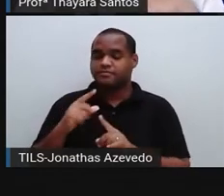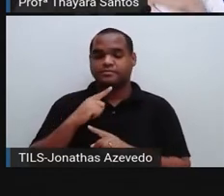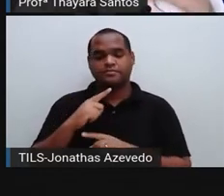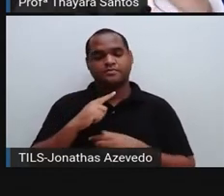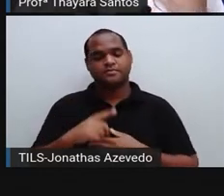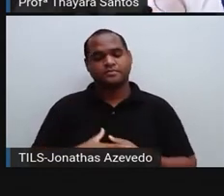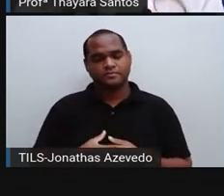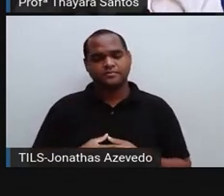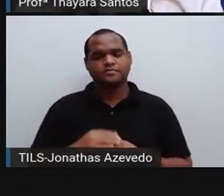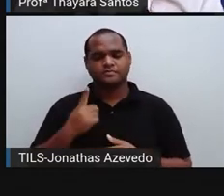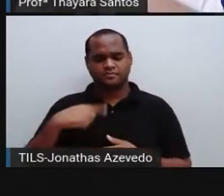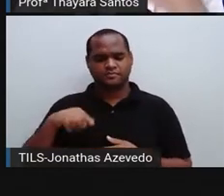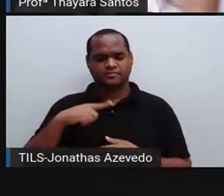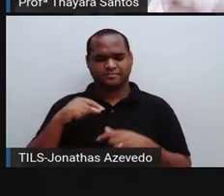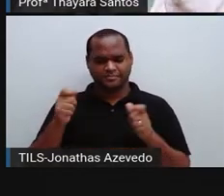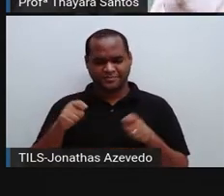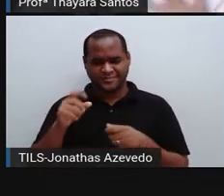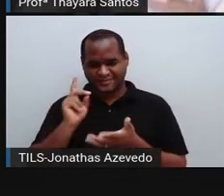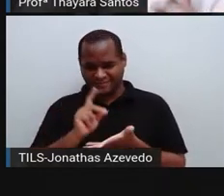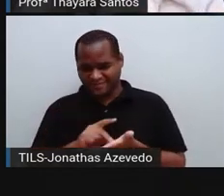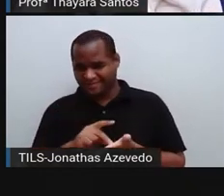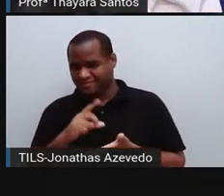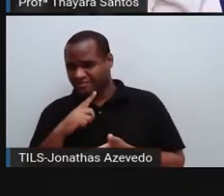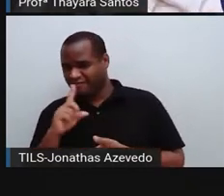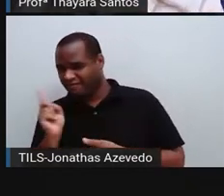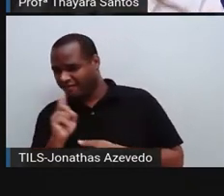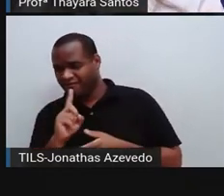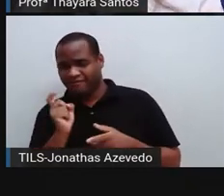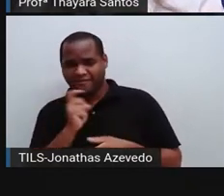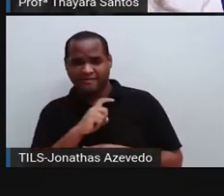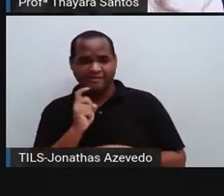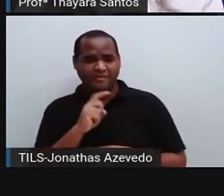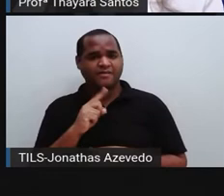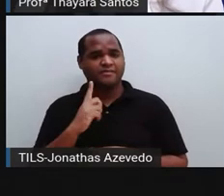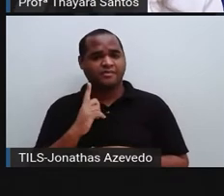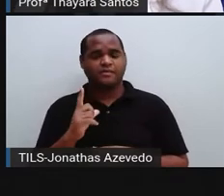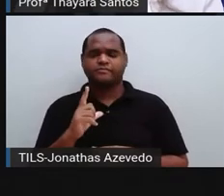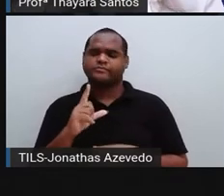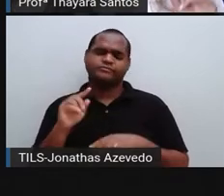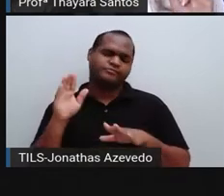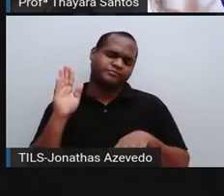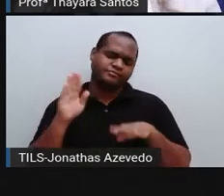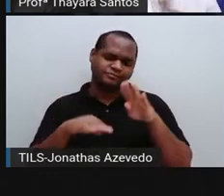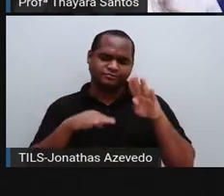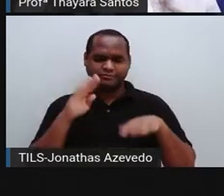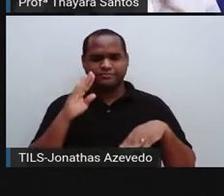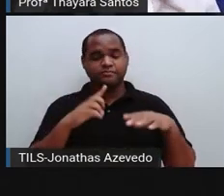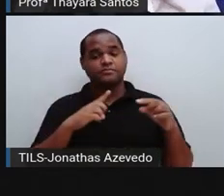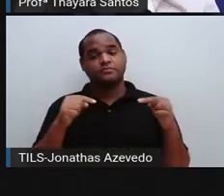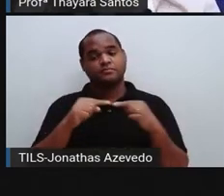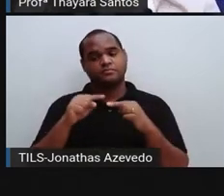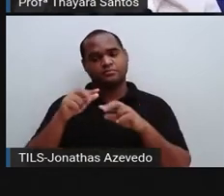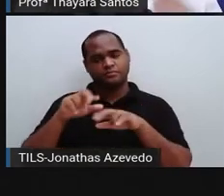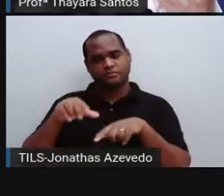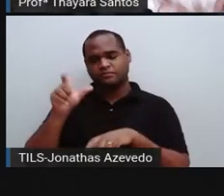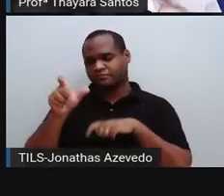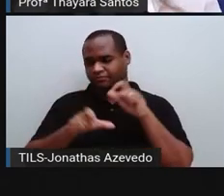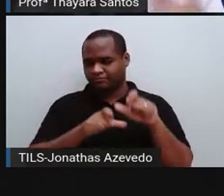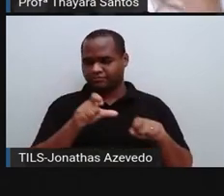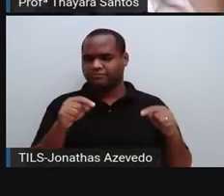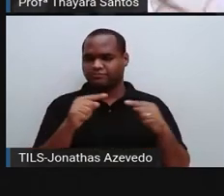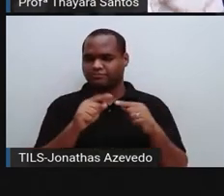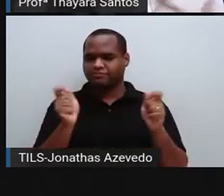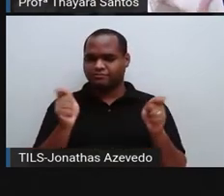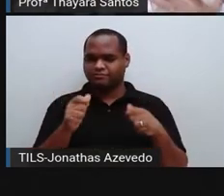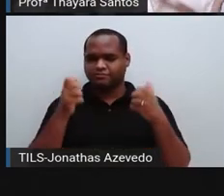E a gente pode dizer que isso é verdade ou que não é verdade? Então, isso é muito relativo. Mas a gente tem muitas características aí que